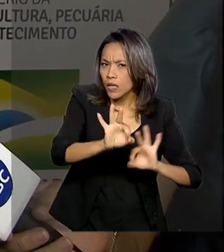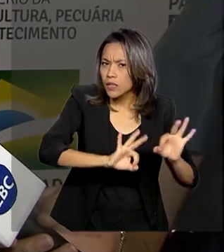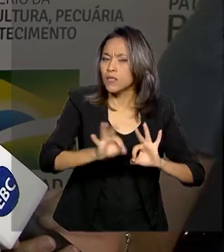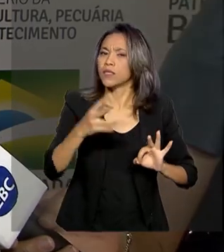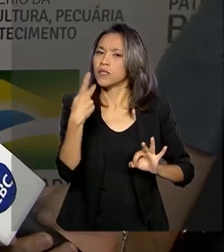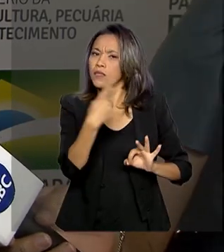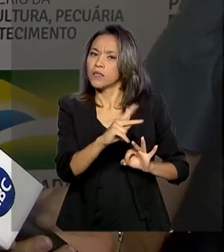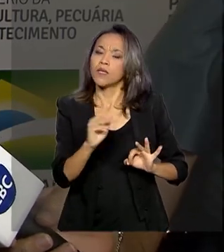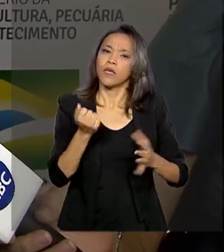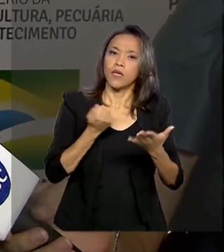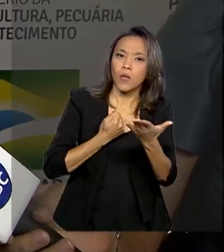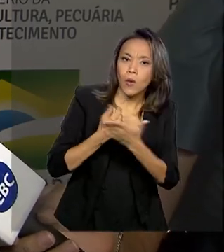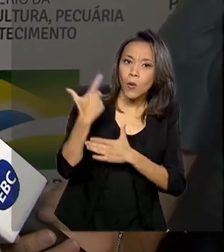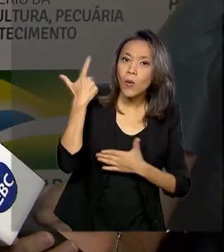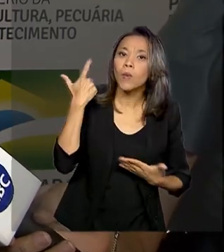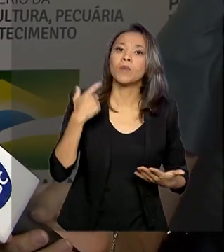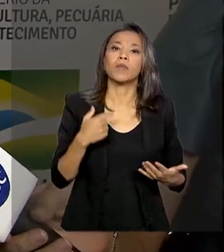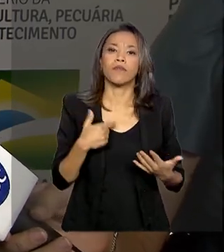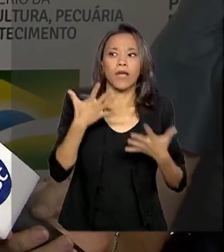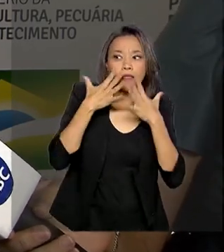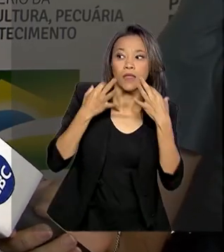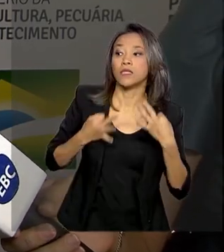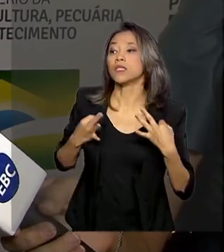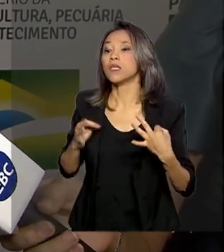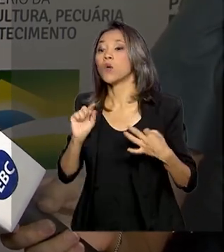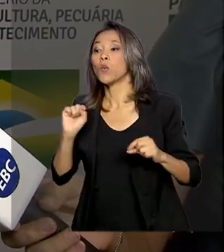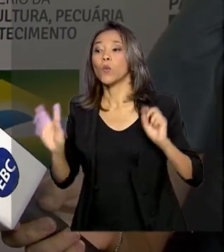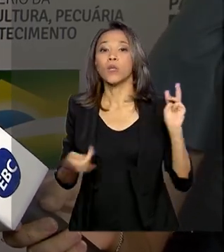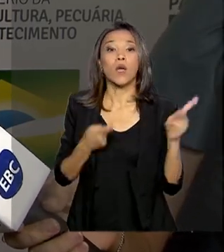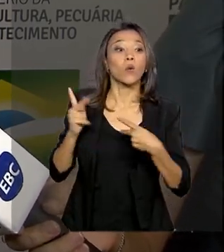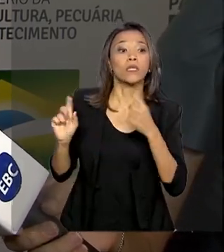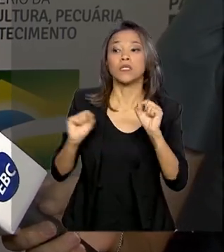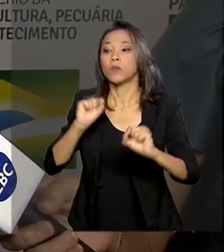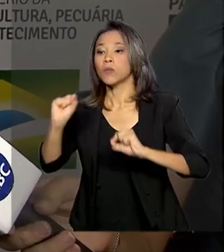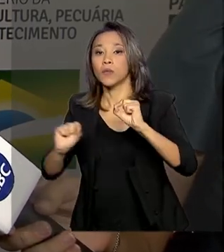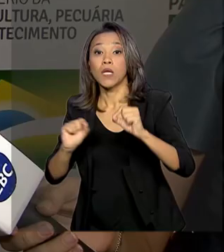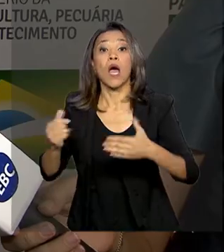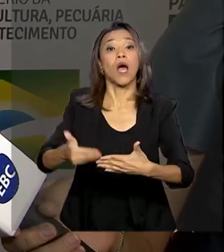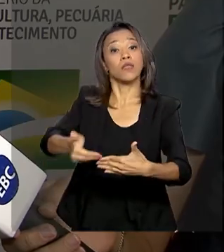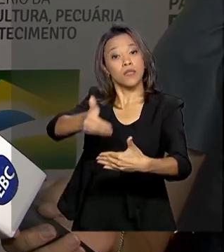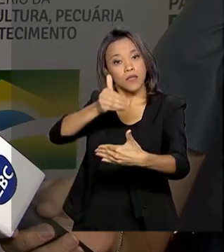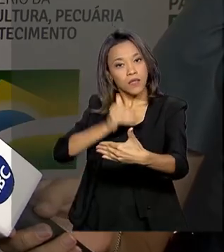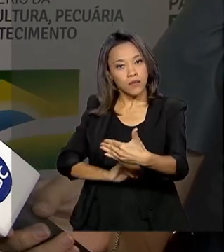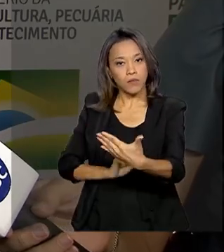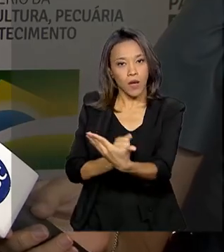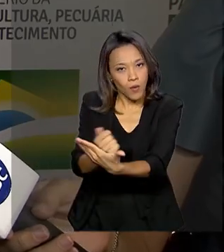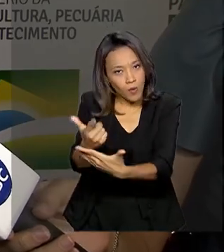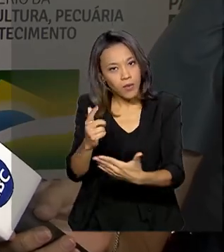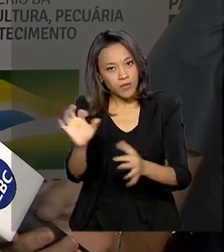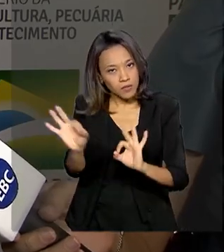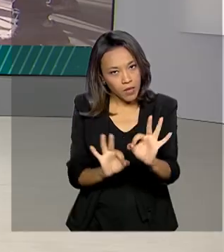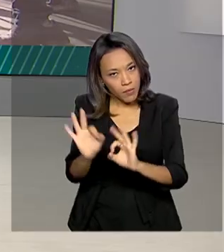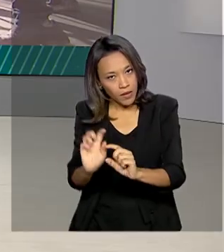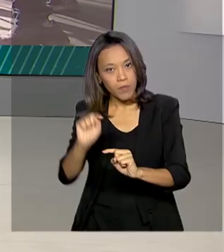pronto, atento ao mercado para fazer as suas compras antecipadas para a próxima sábado.